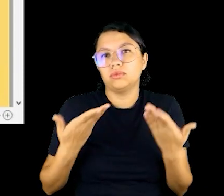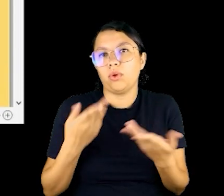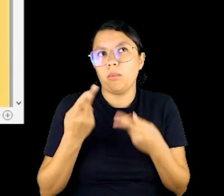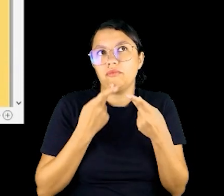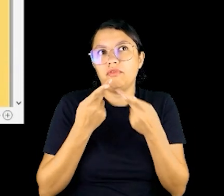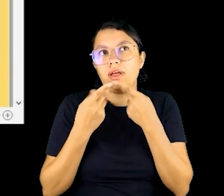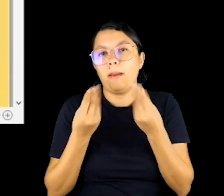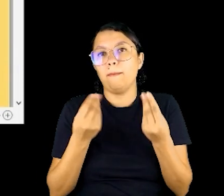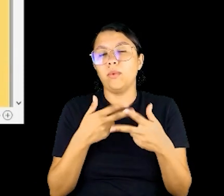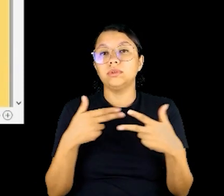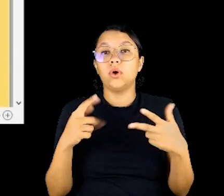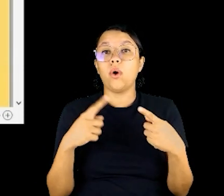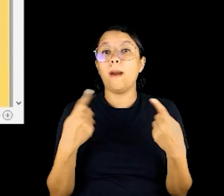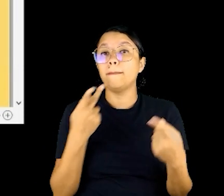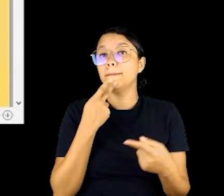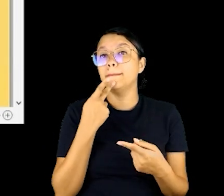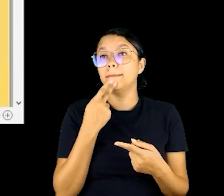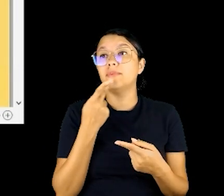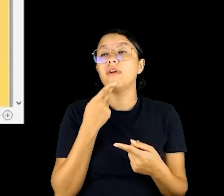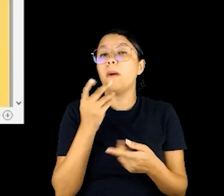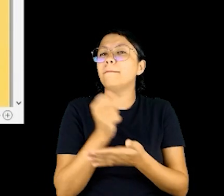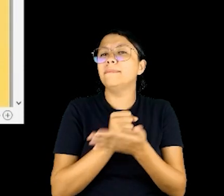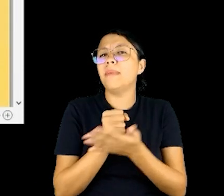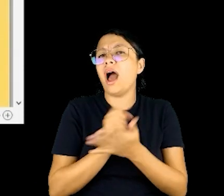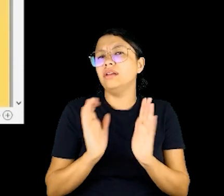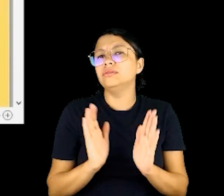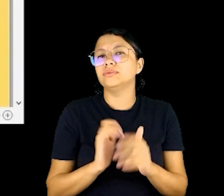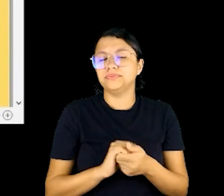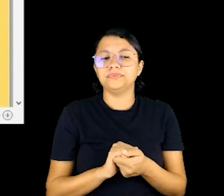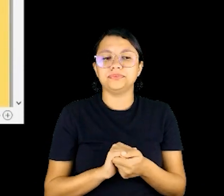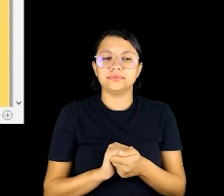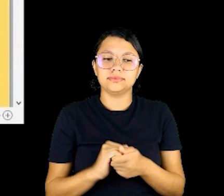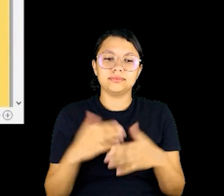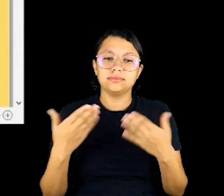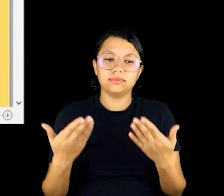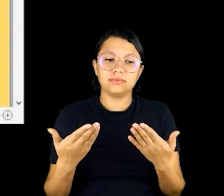tem como falar muita coisa, mas tenta falar o básico, né?